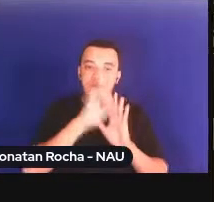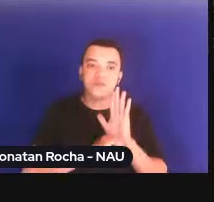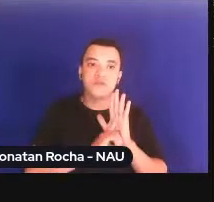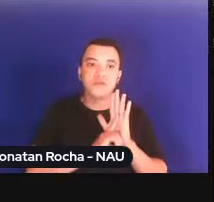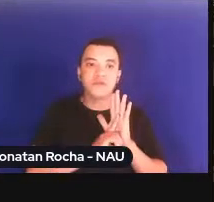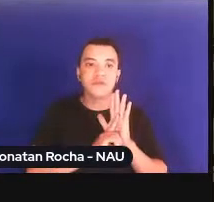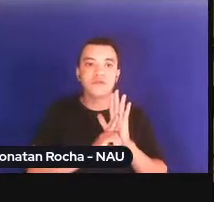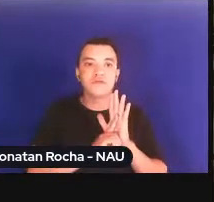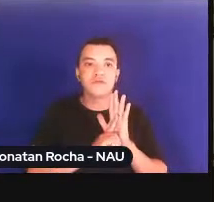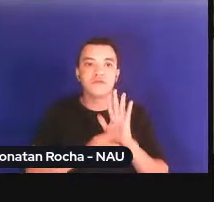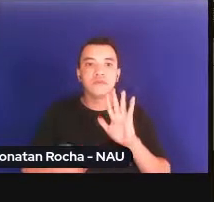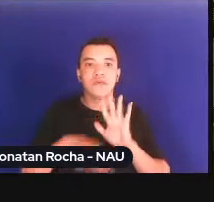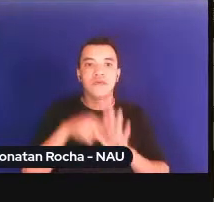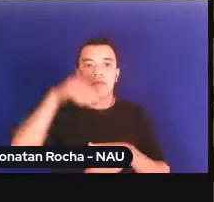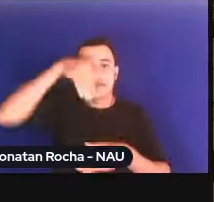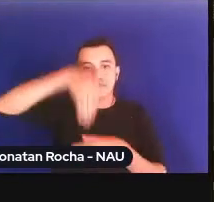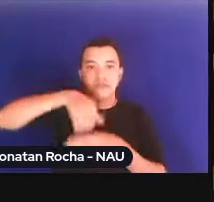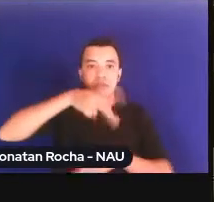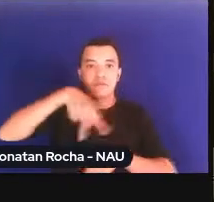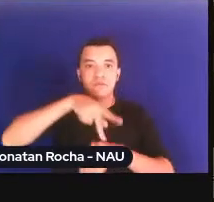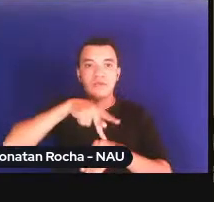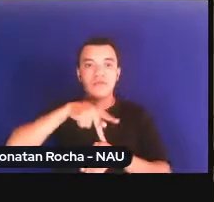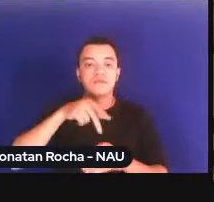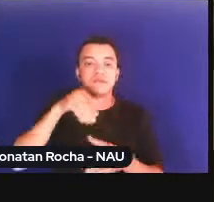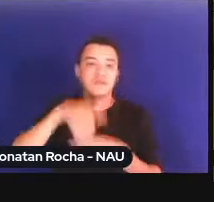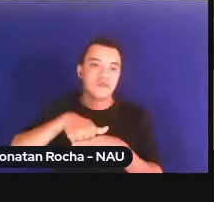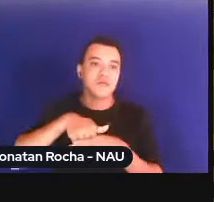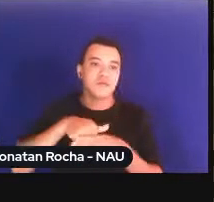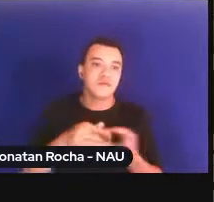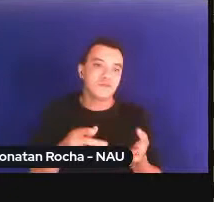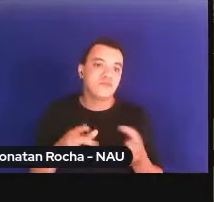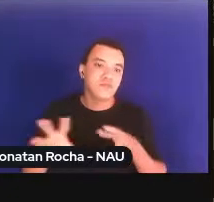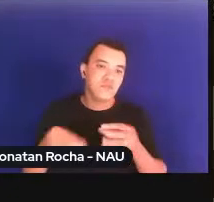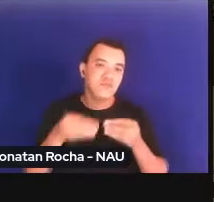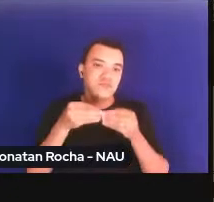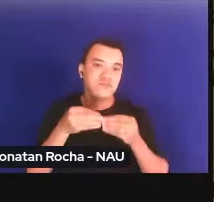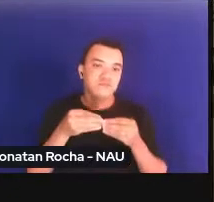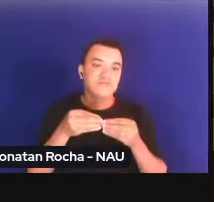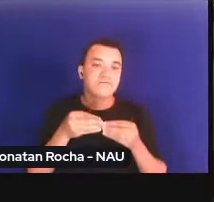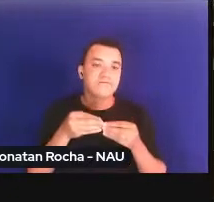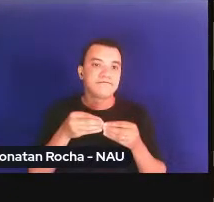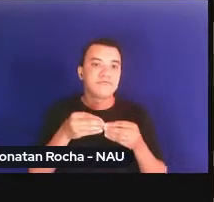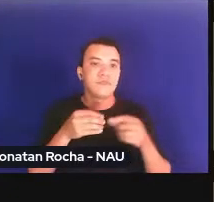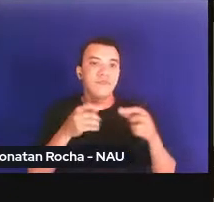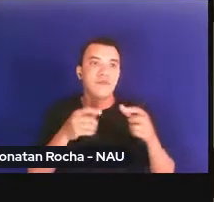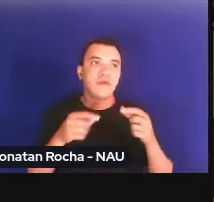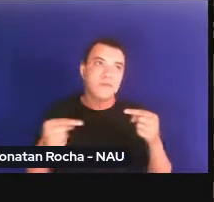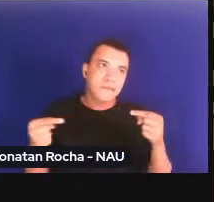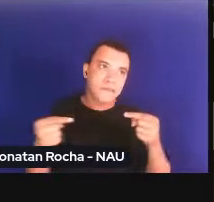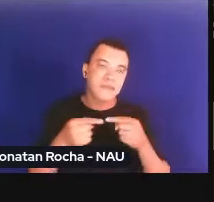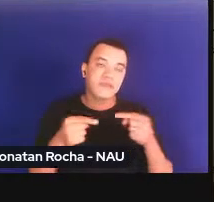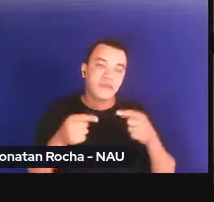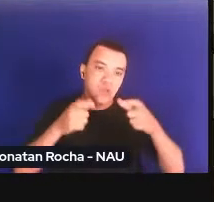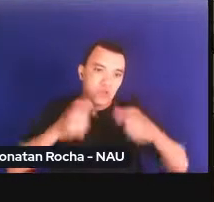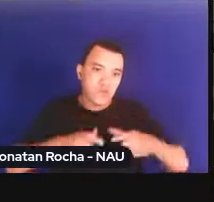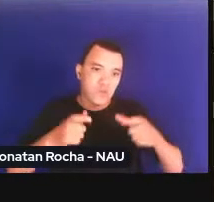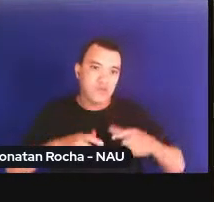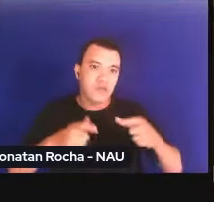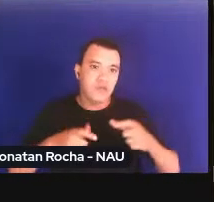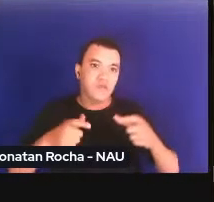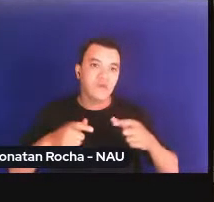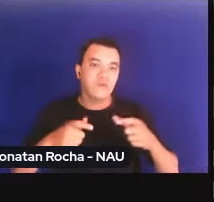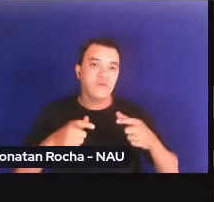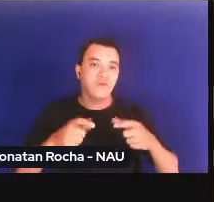domésticas, no âmbito interno, no âmbito, portanto, local. É o local sendo, pois,